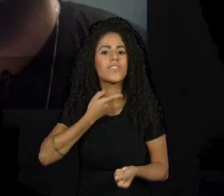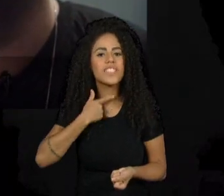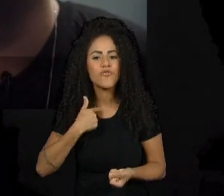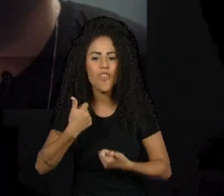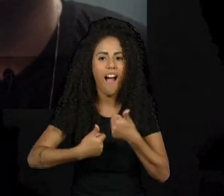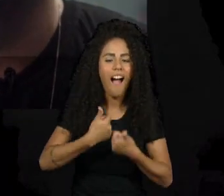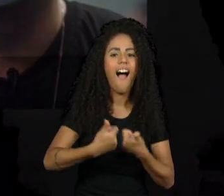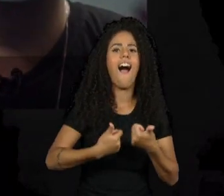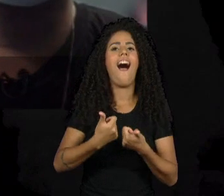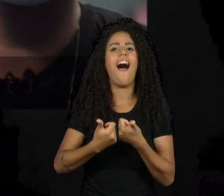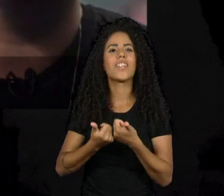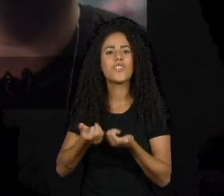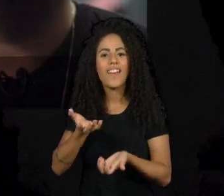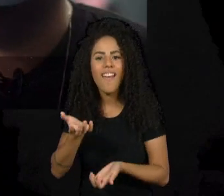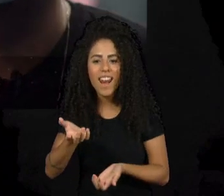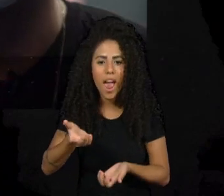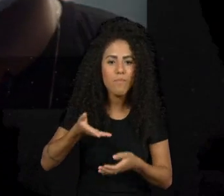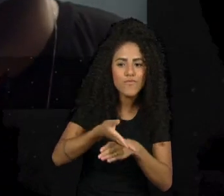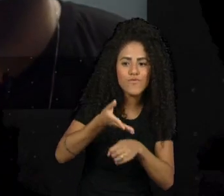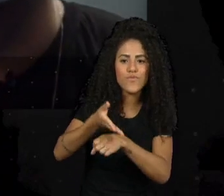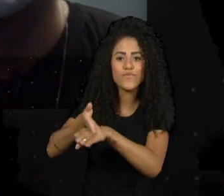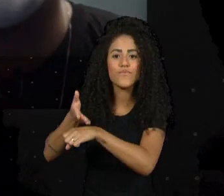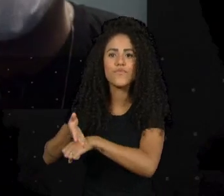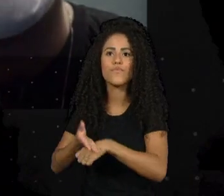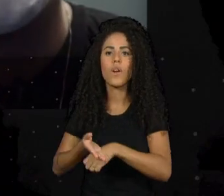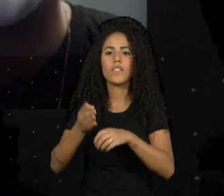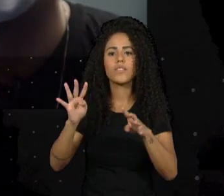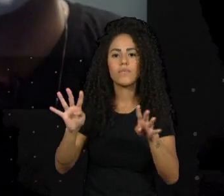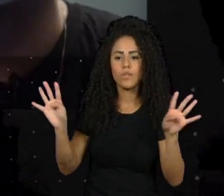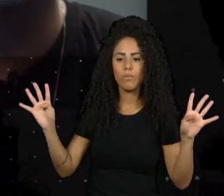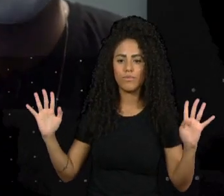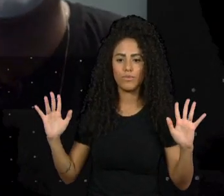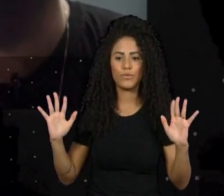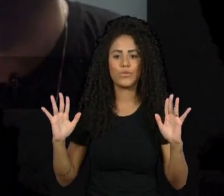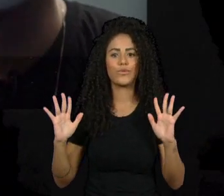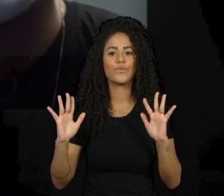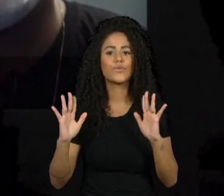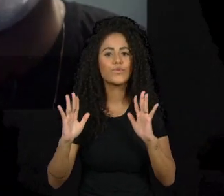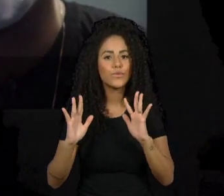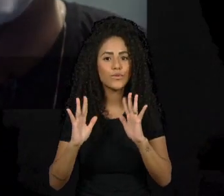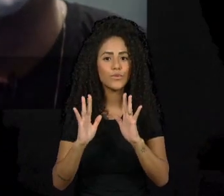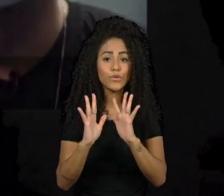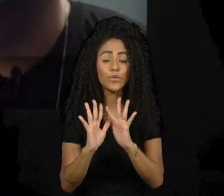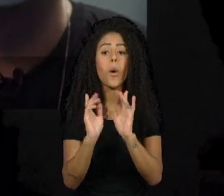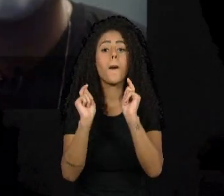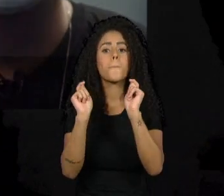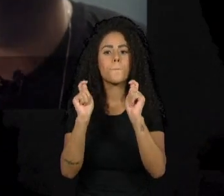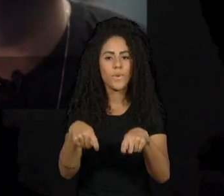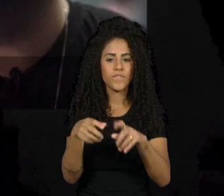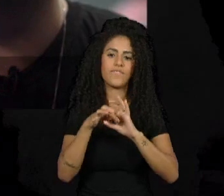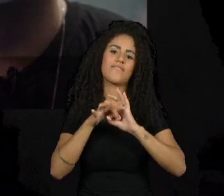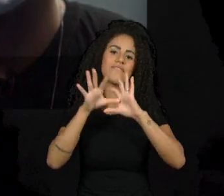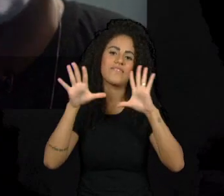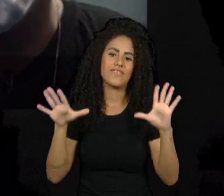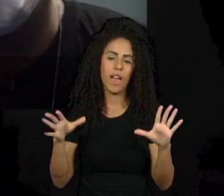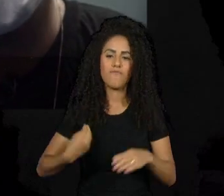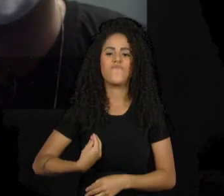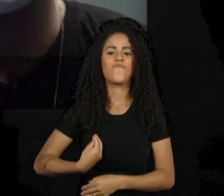Isso faz sim um diferencial, porque as pessoas começam a reconhecer um corpo LGBT como um corpo positivo, como um